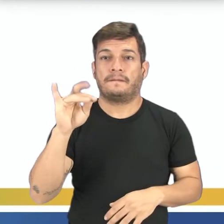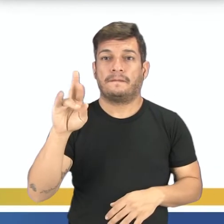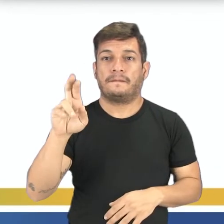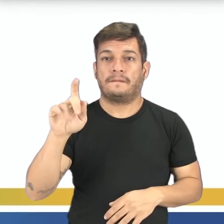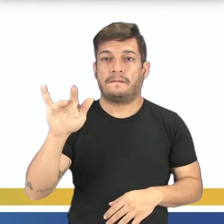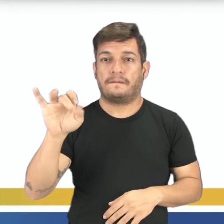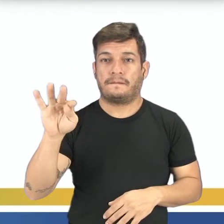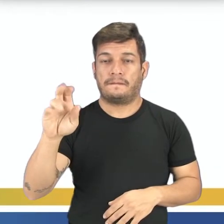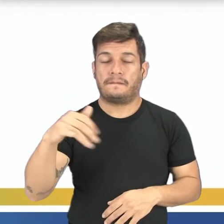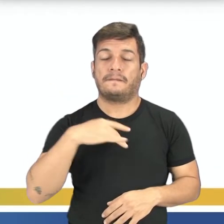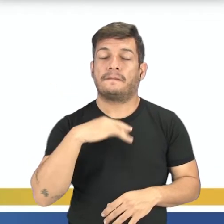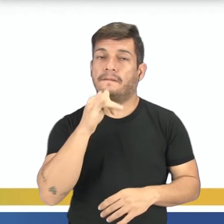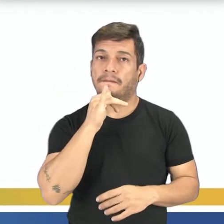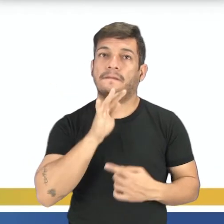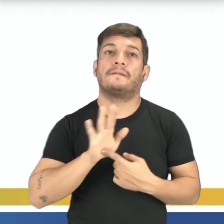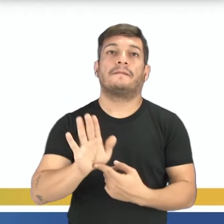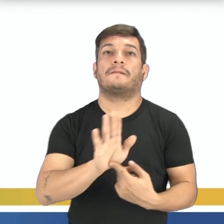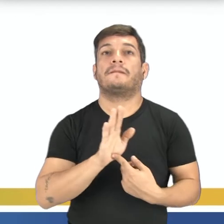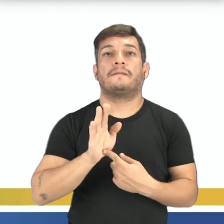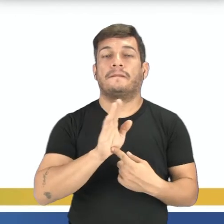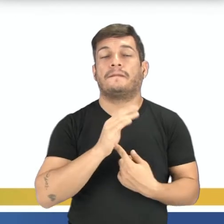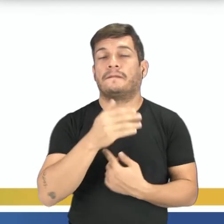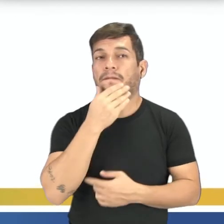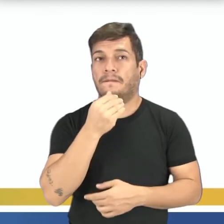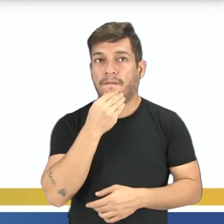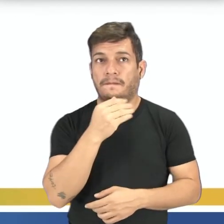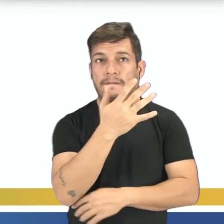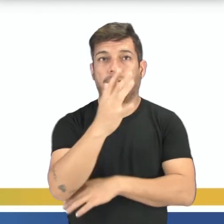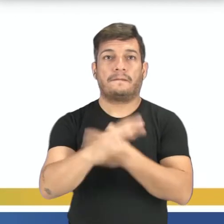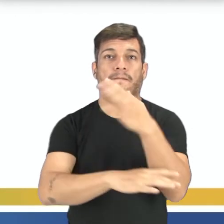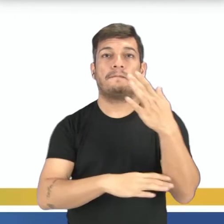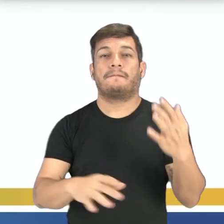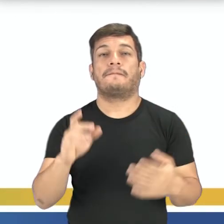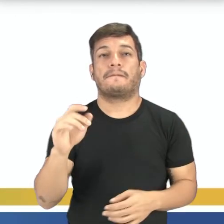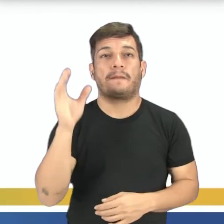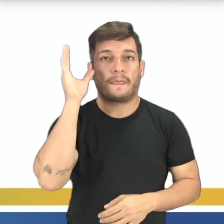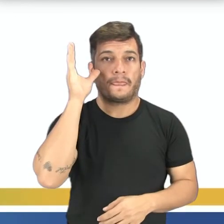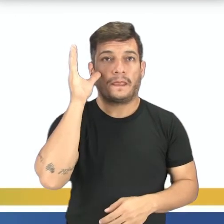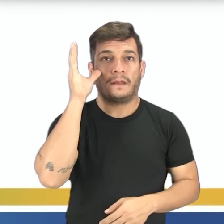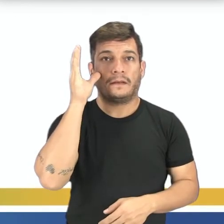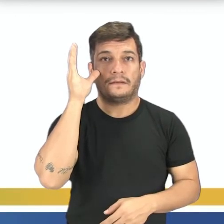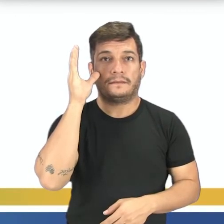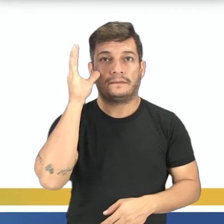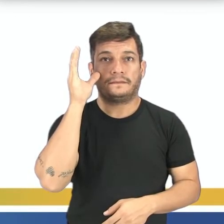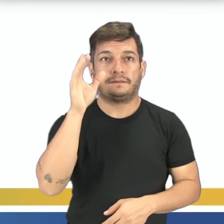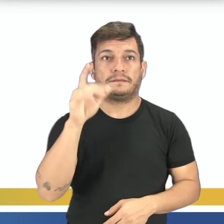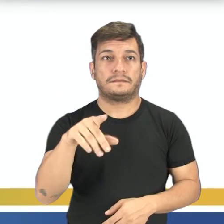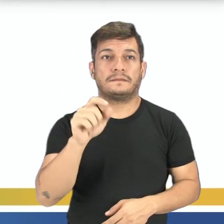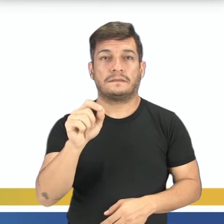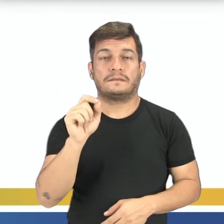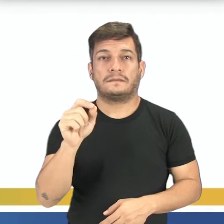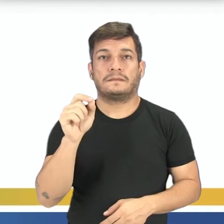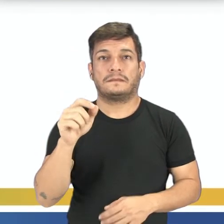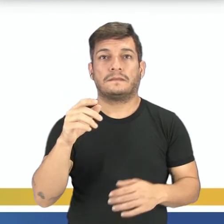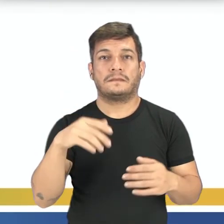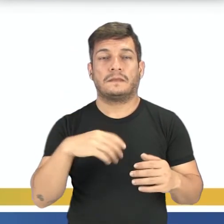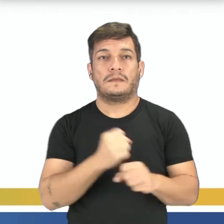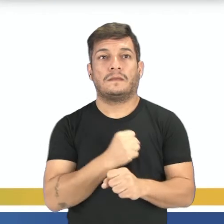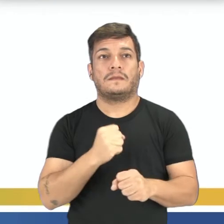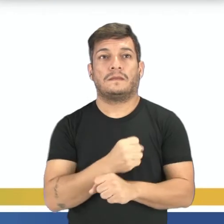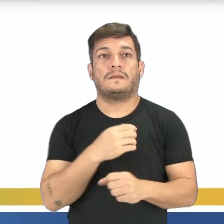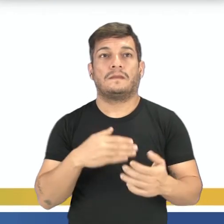intervenção do homem sobre a natureza. Uma consciência ambiental da construção de barragens